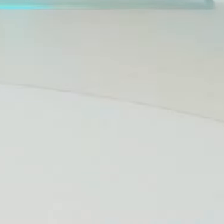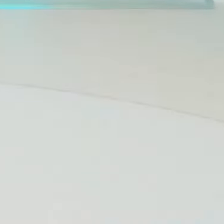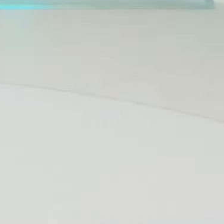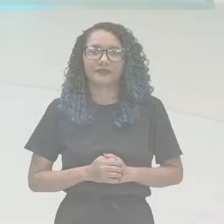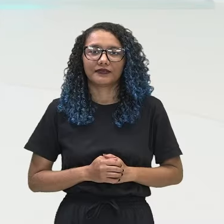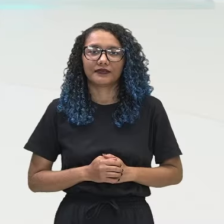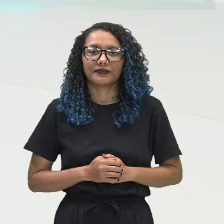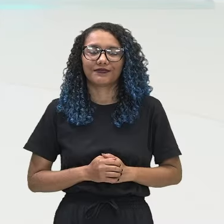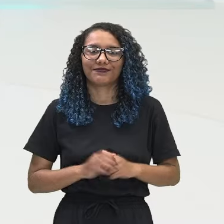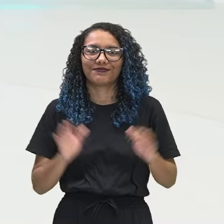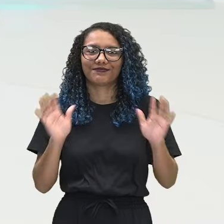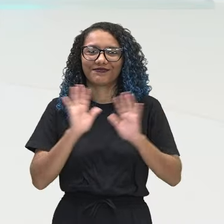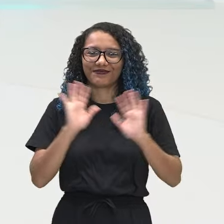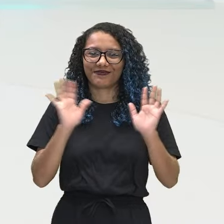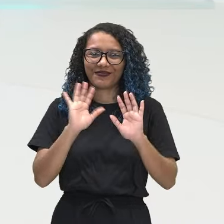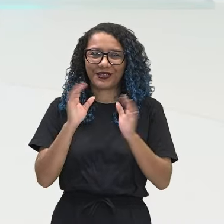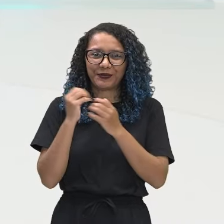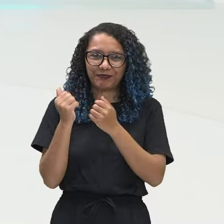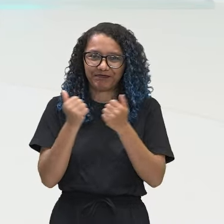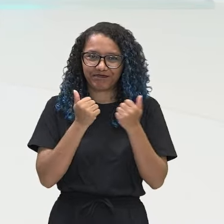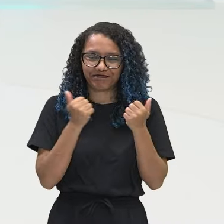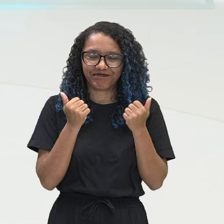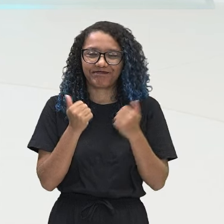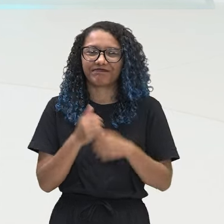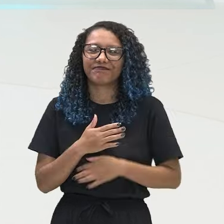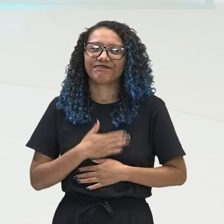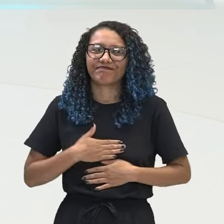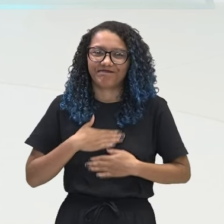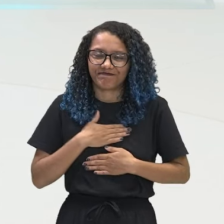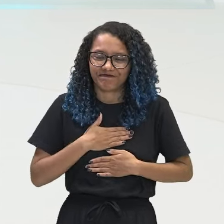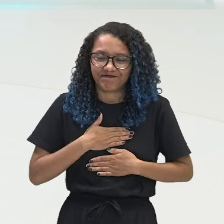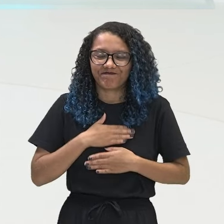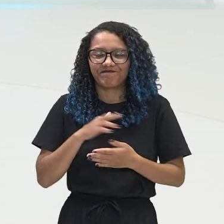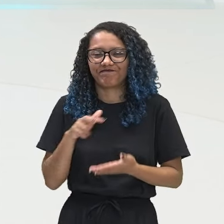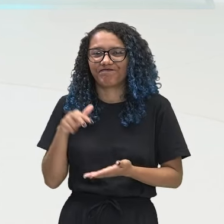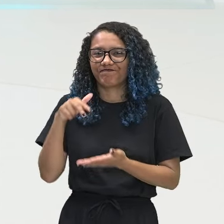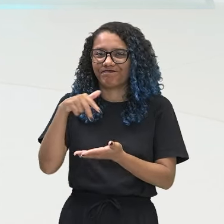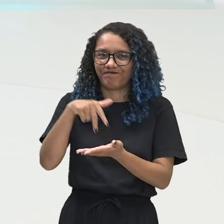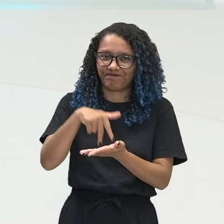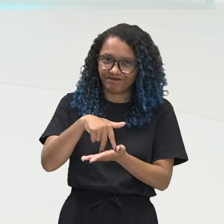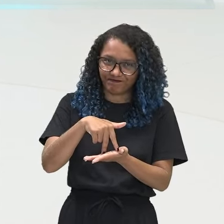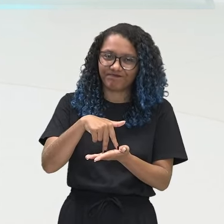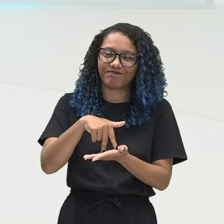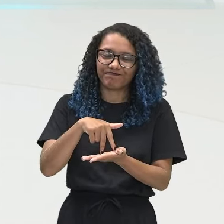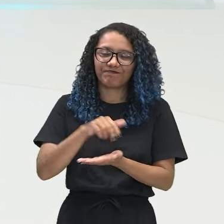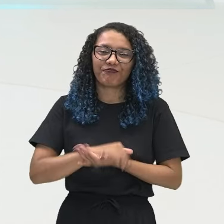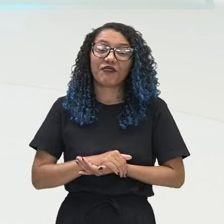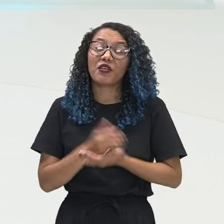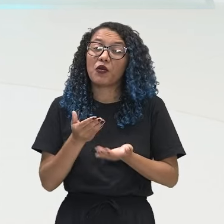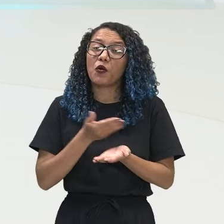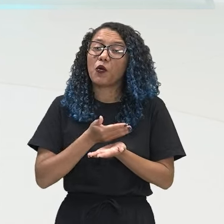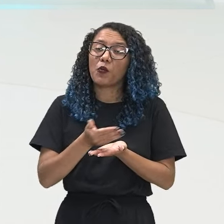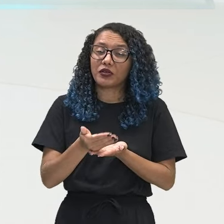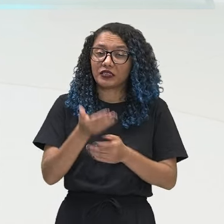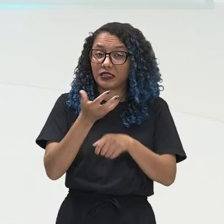Olá, pessoal. Tudo bem com vocês? É um prazer muito grande estar aqui iniciando essa componente,